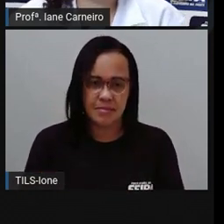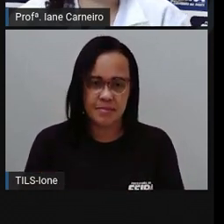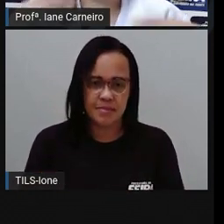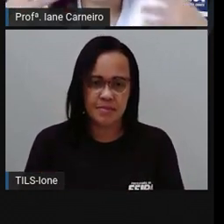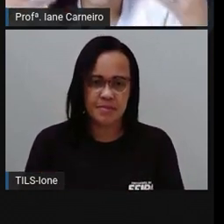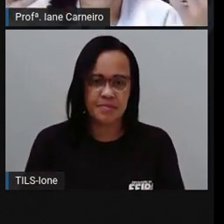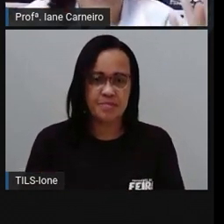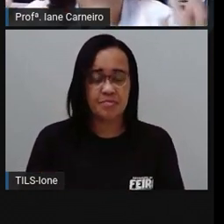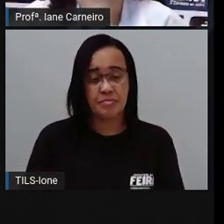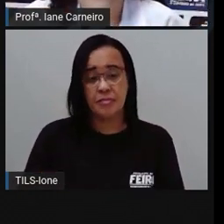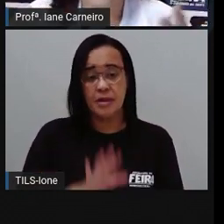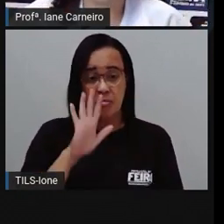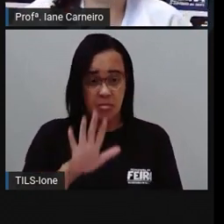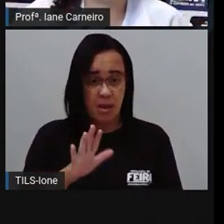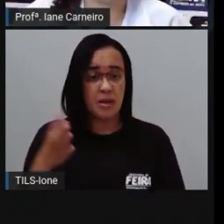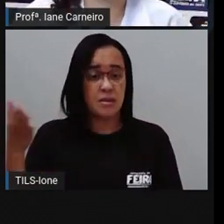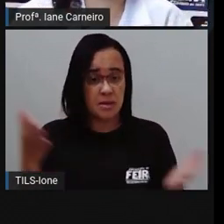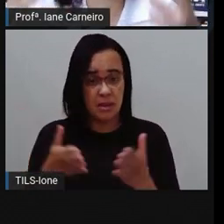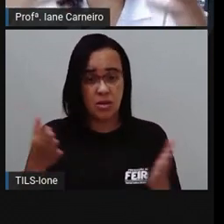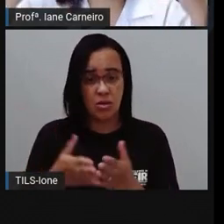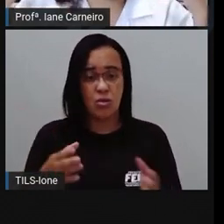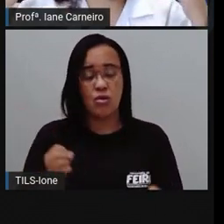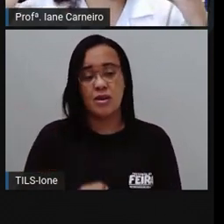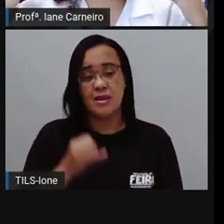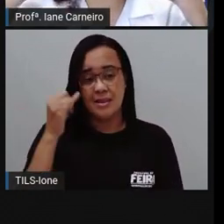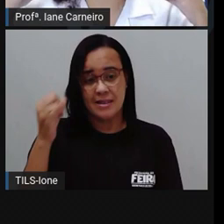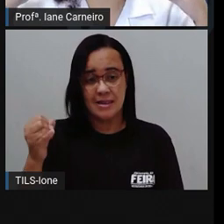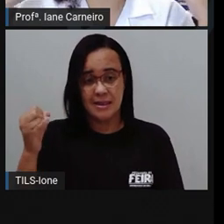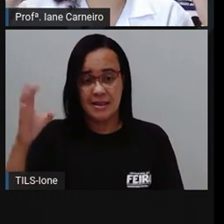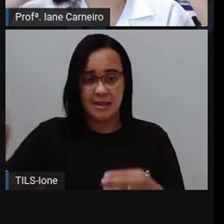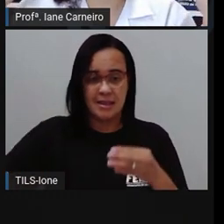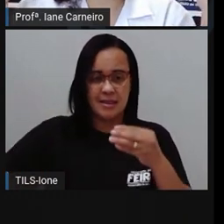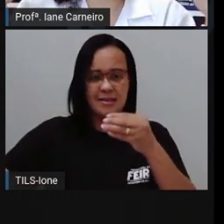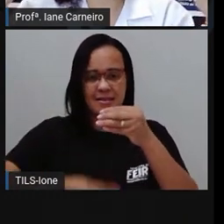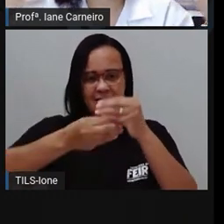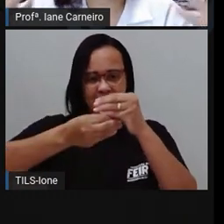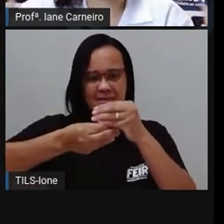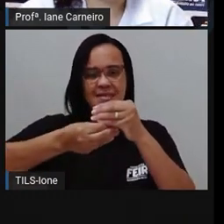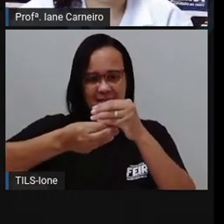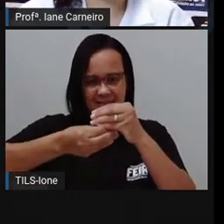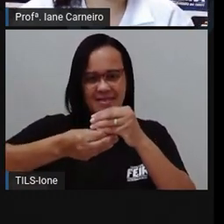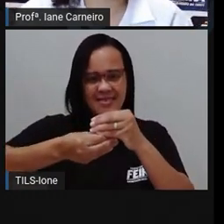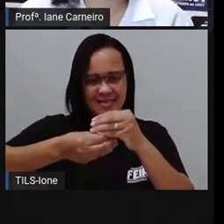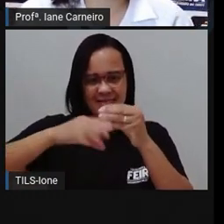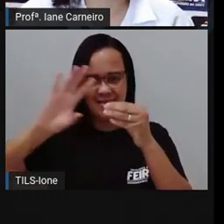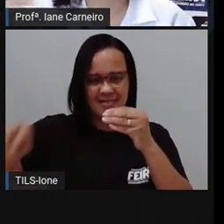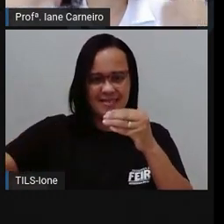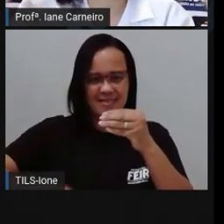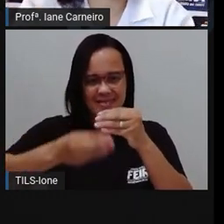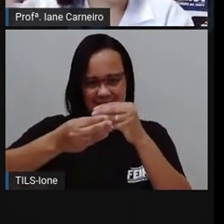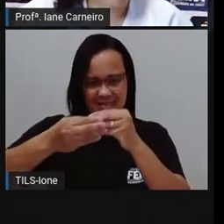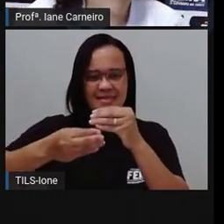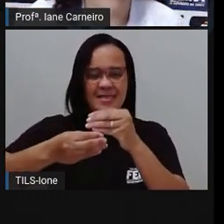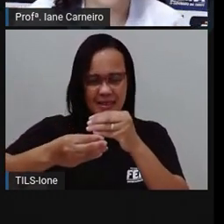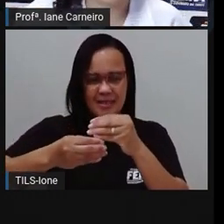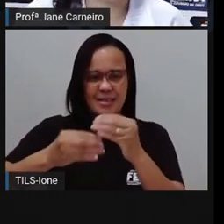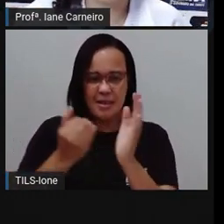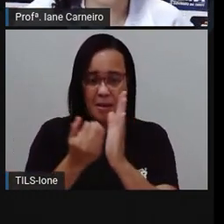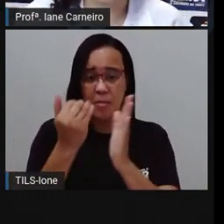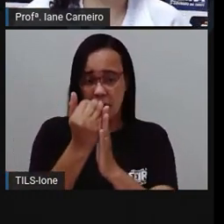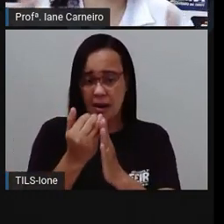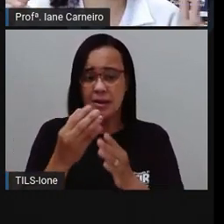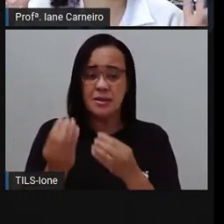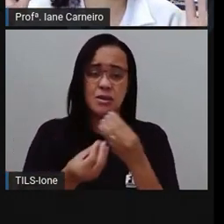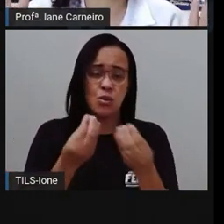acrescentarmos. Antes foi tirar. Agora a gente vai acrescentar. Ou seja, a gente vai colocar mais, tá